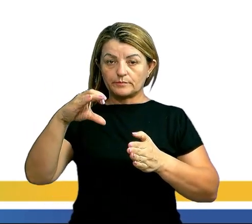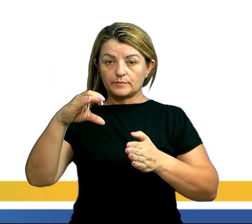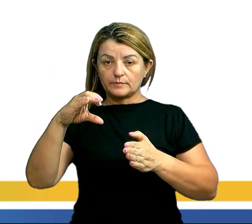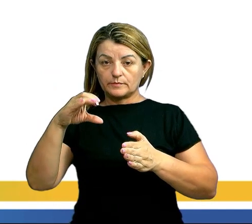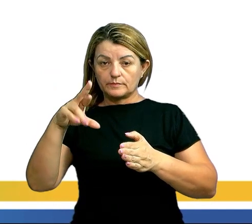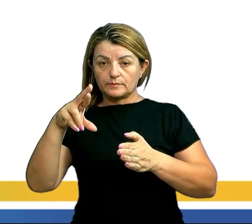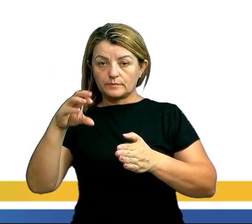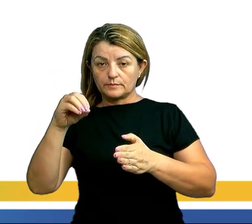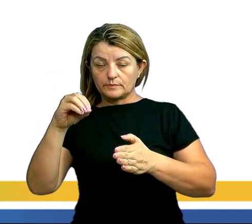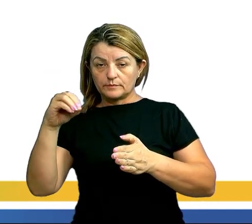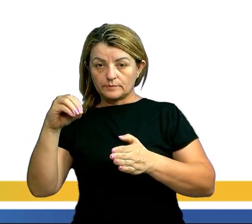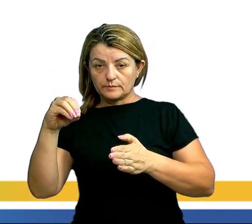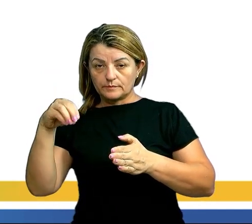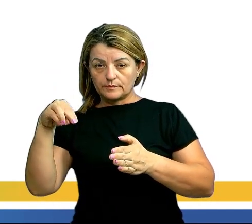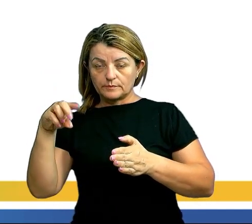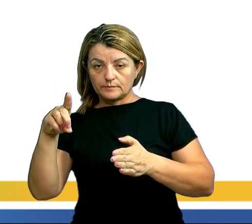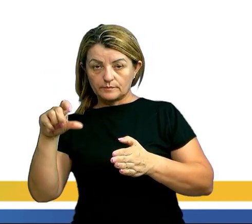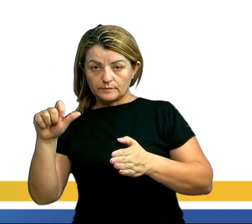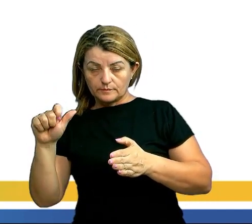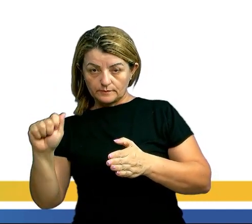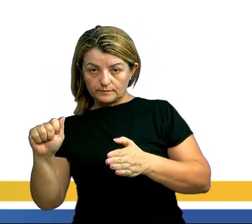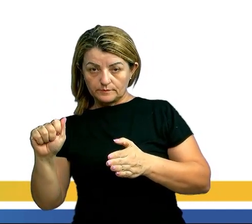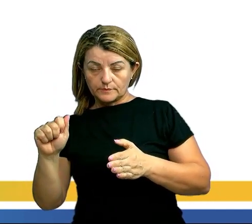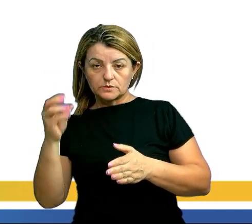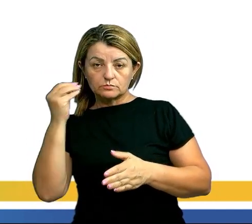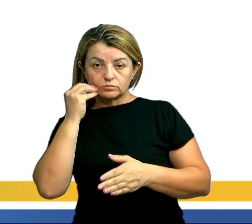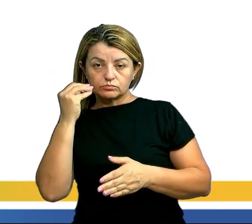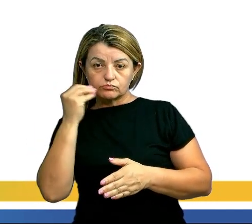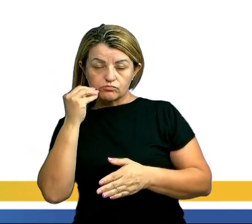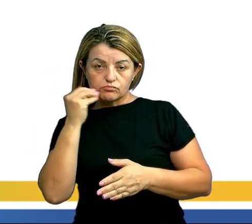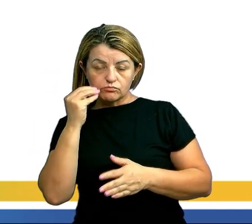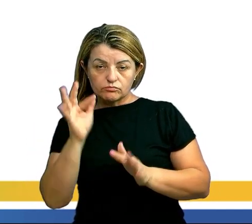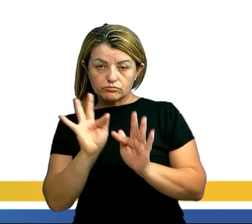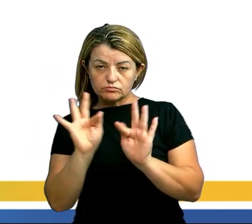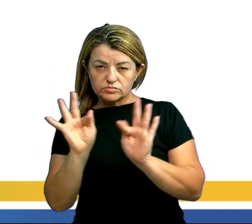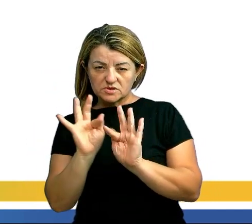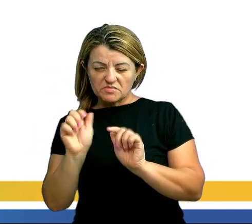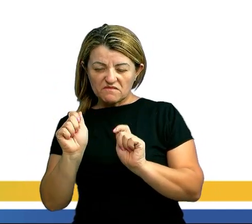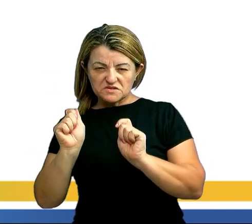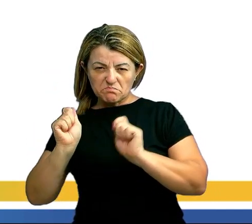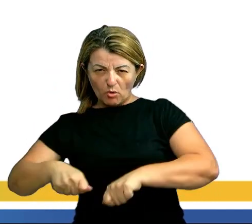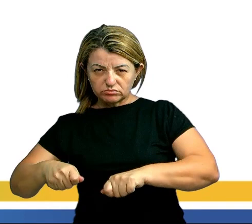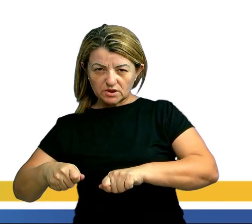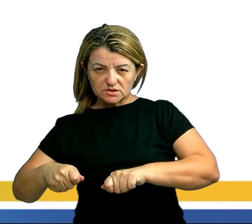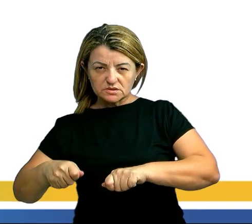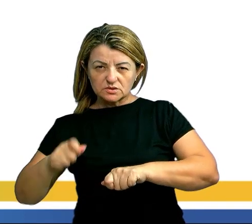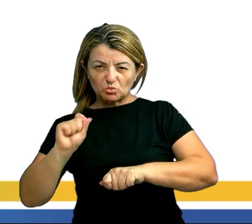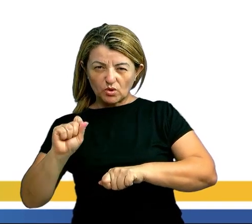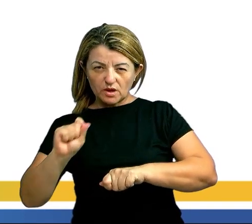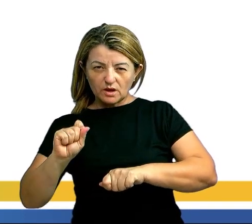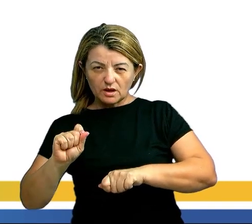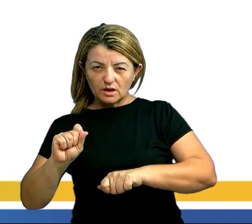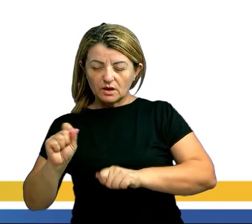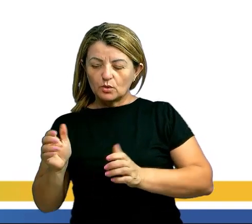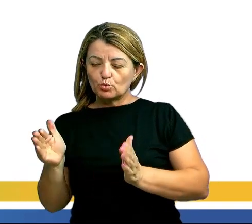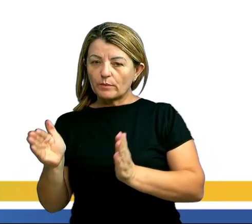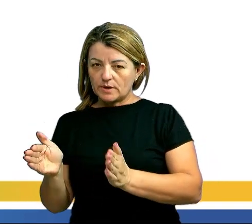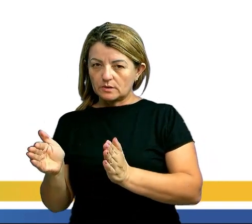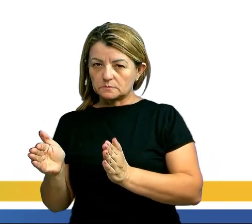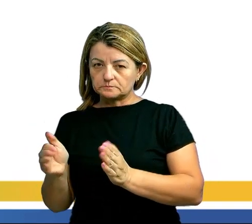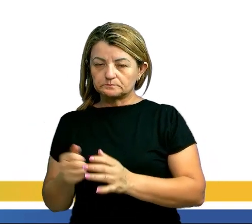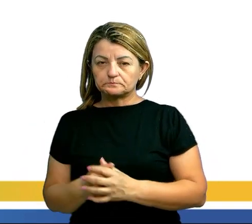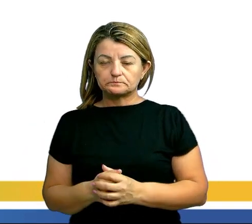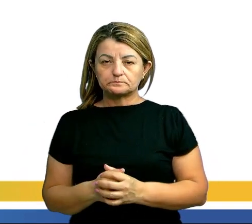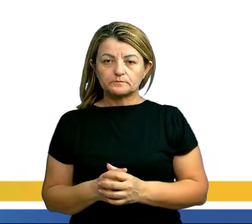verificar a potência efetiva do aparelho. Ou seja, aquela que realmente é convertida em energia térmica para aquecimento dos alimentos.